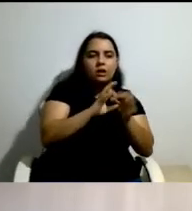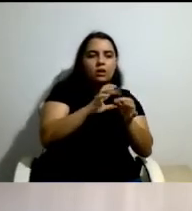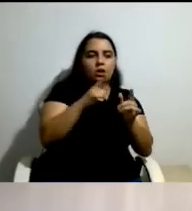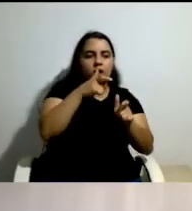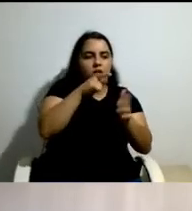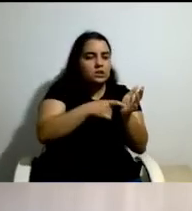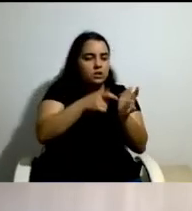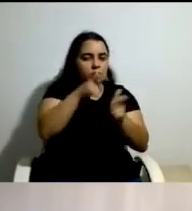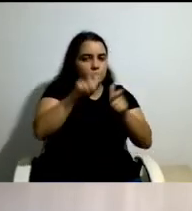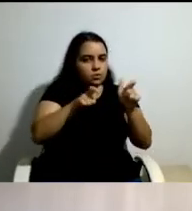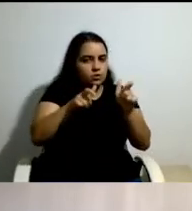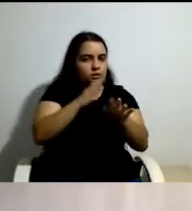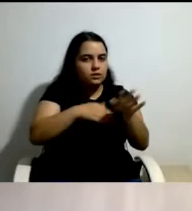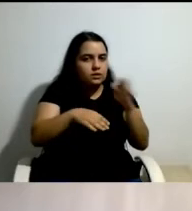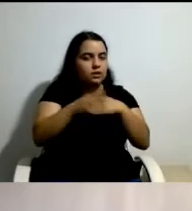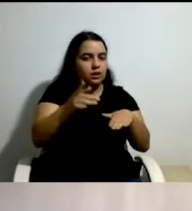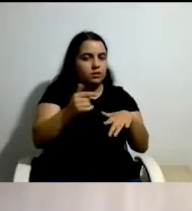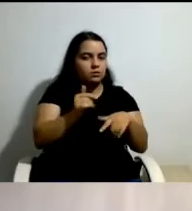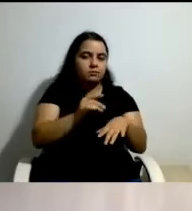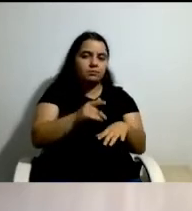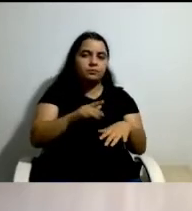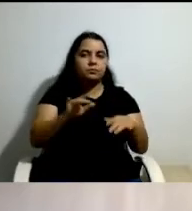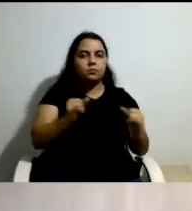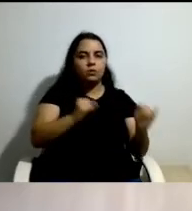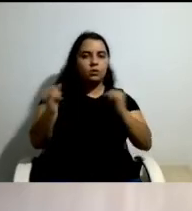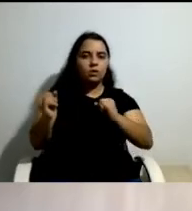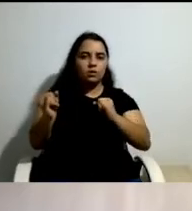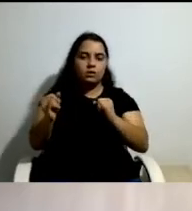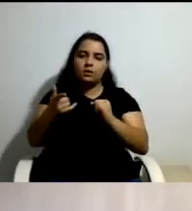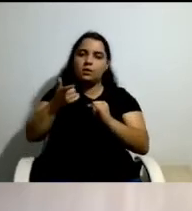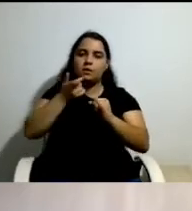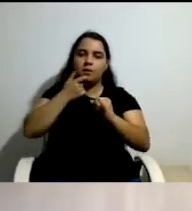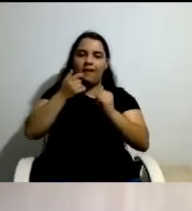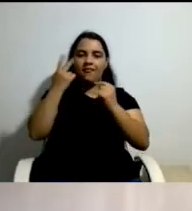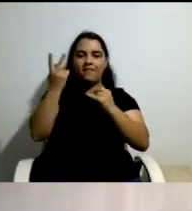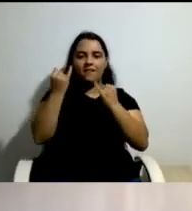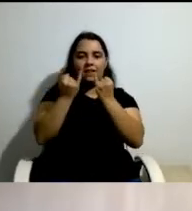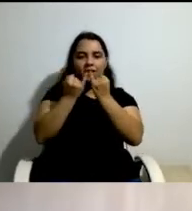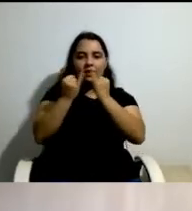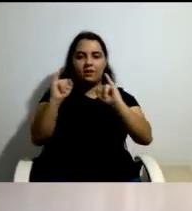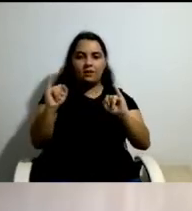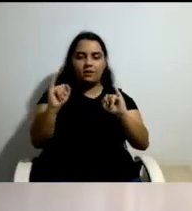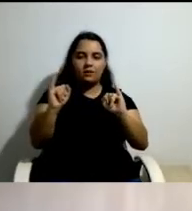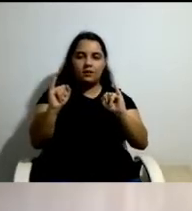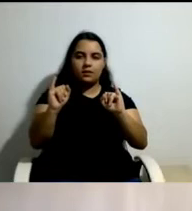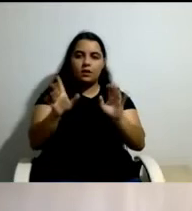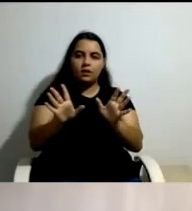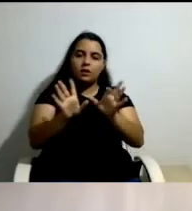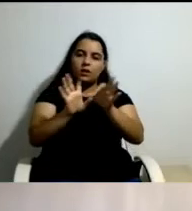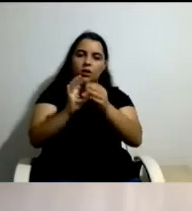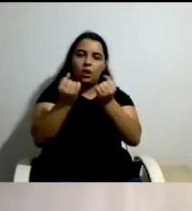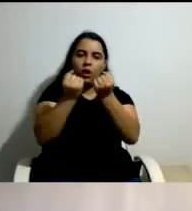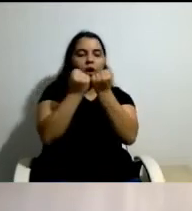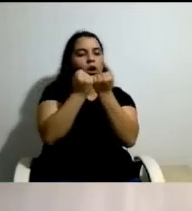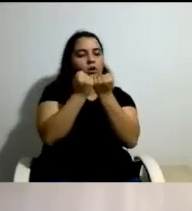E por outro lado, a percepção da vida independente como supondo uma autonomia no espaço de